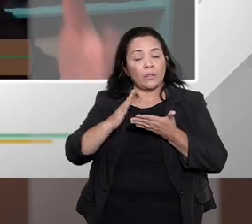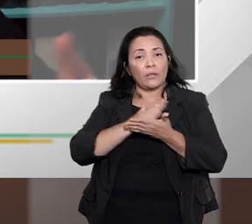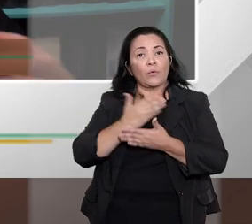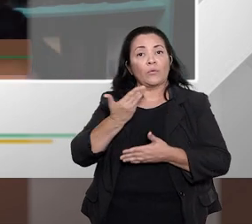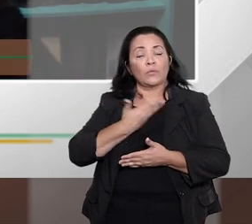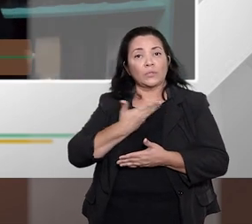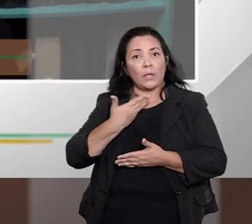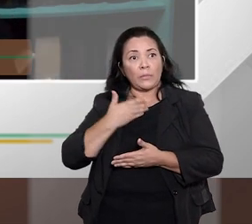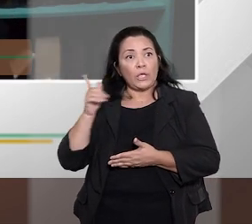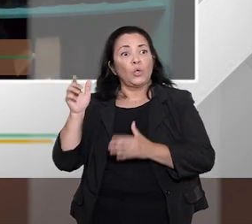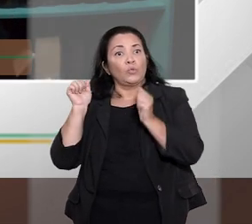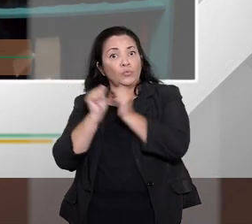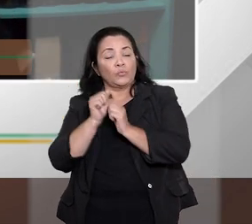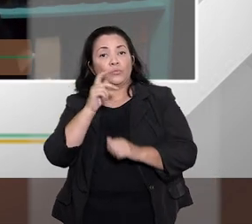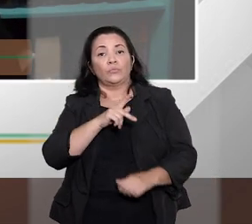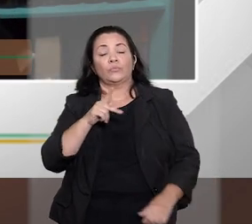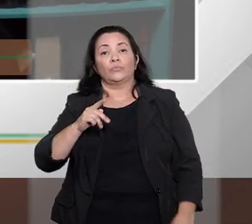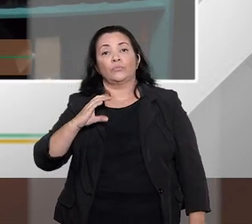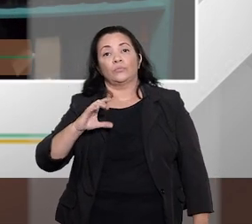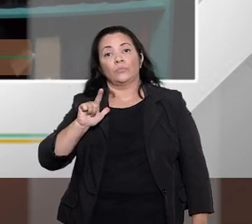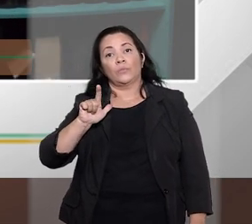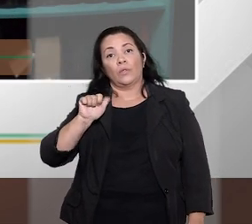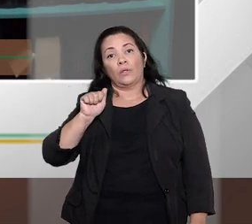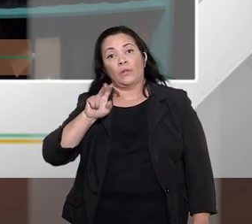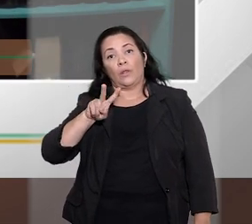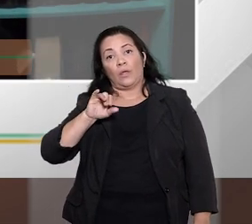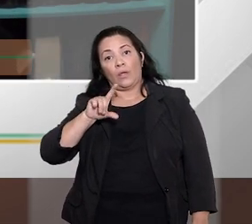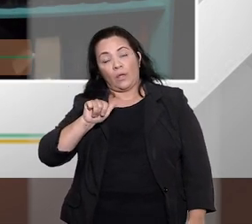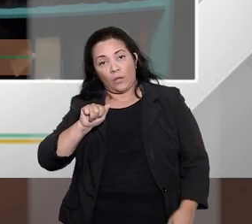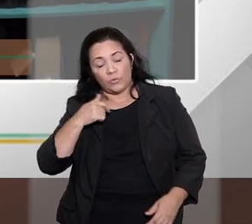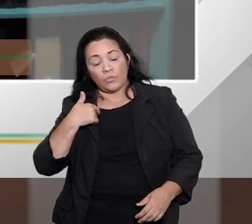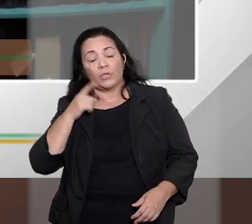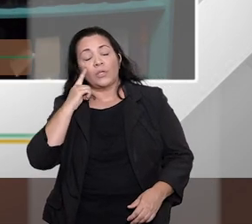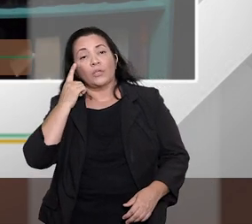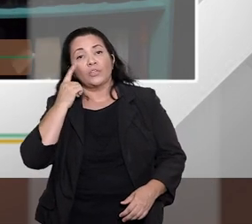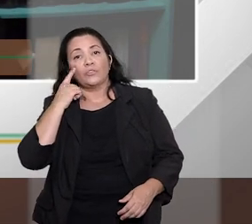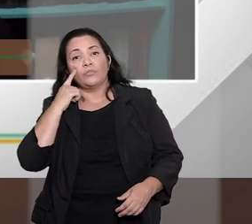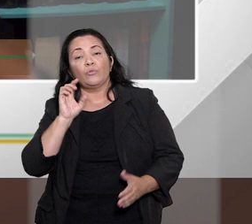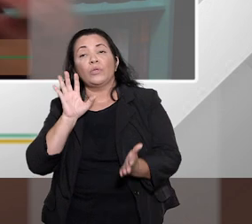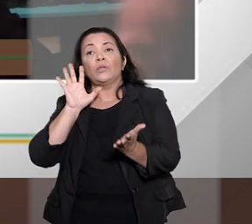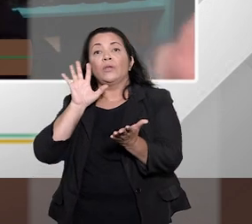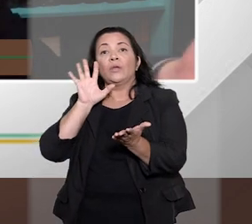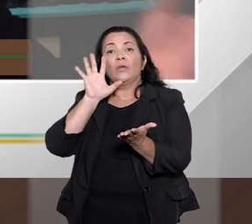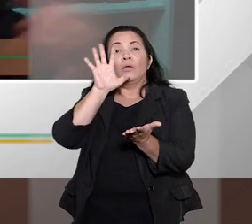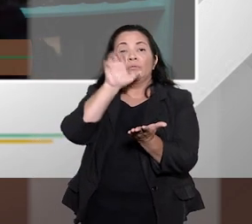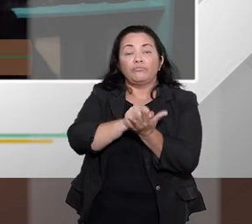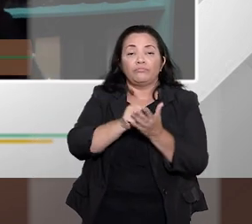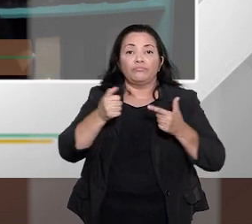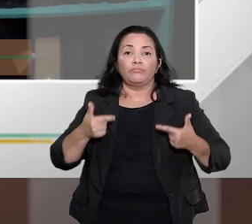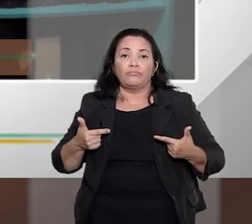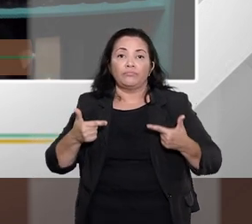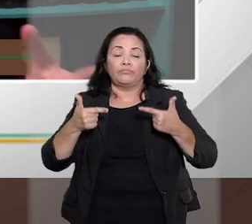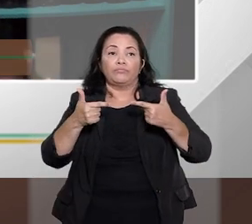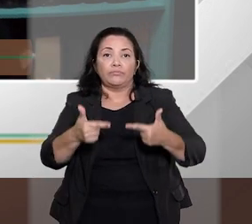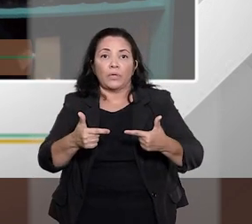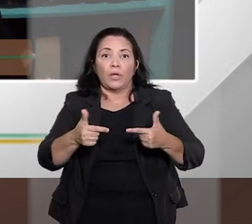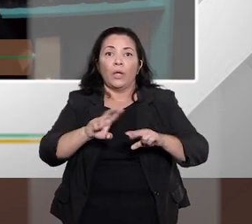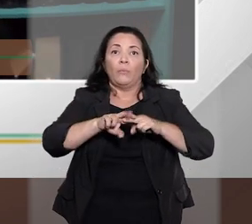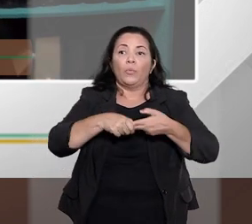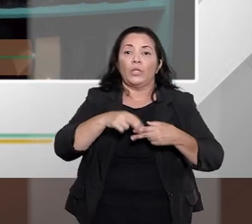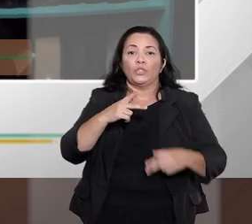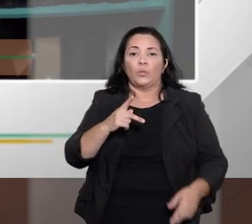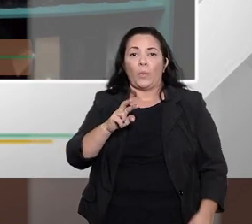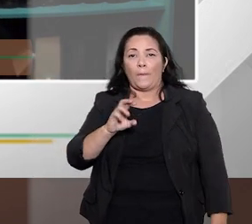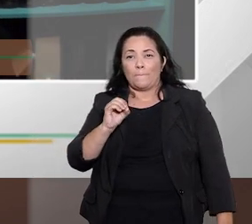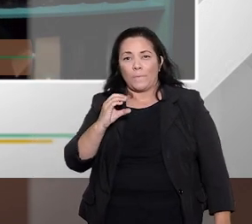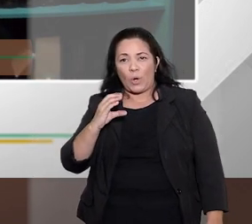junto com a professora Cláudia Lima Marques implementaram, isso acabou sendo implementado em uma série de lugares dentre as quais o Procon de São Paulo que tive a